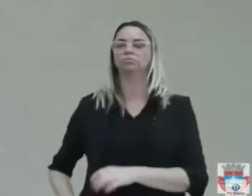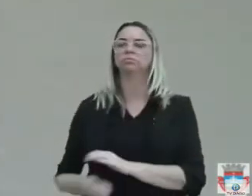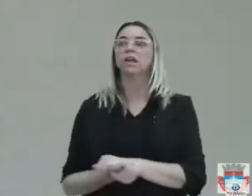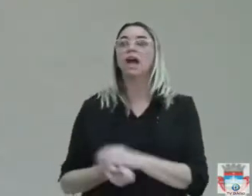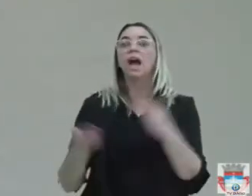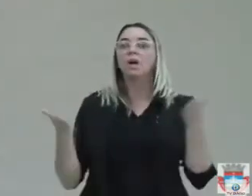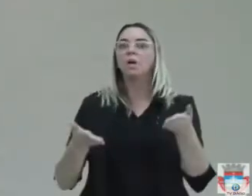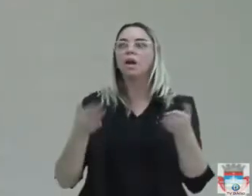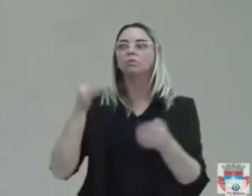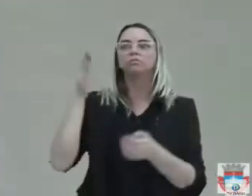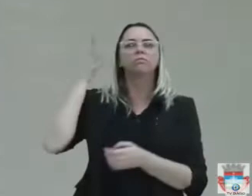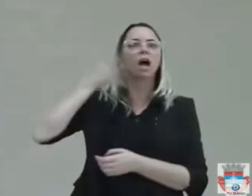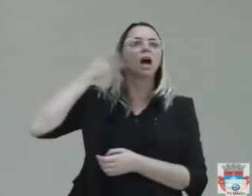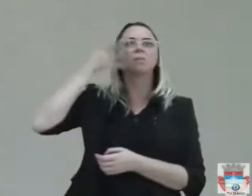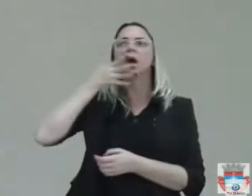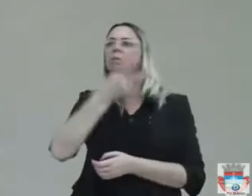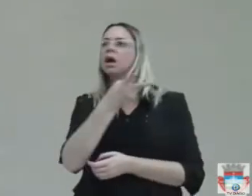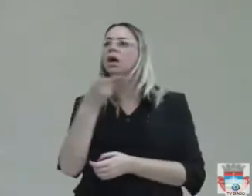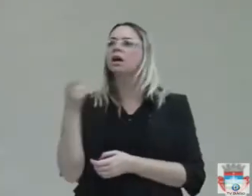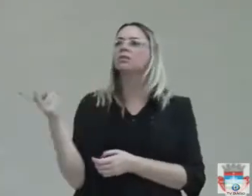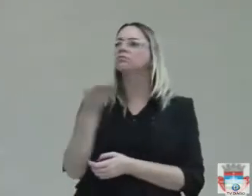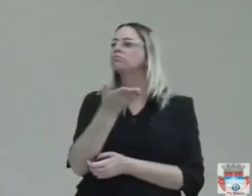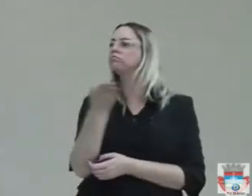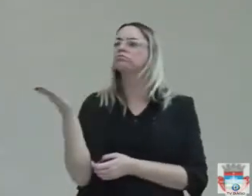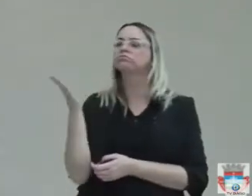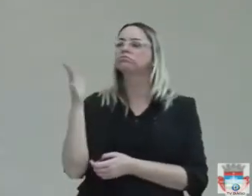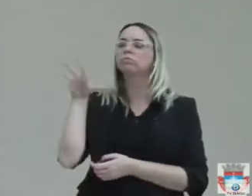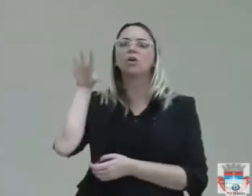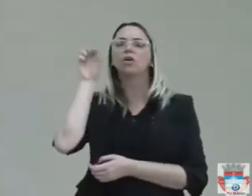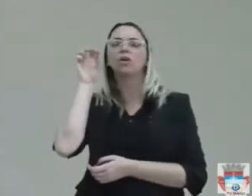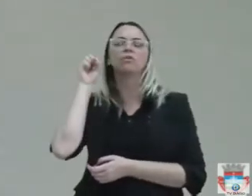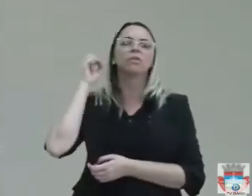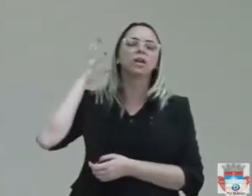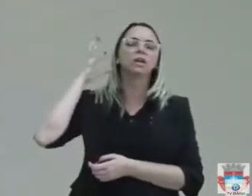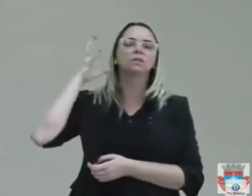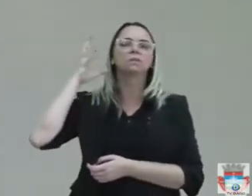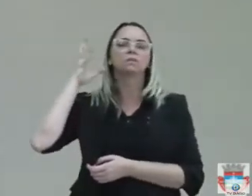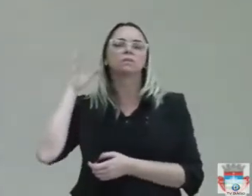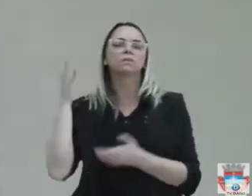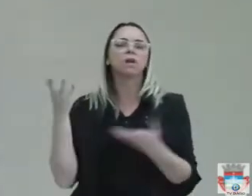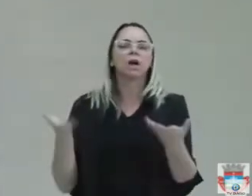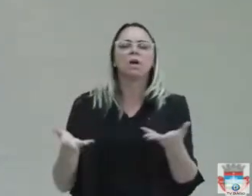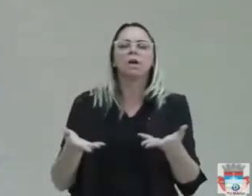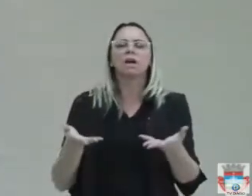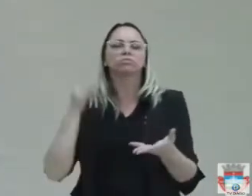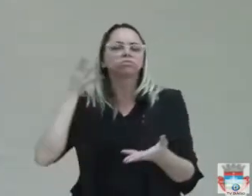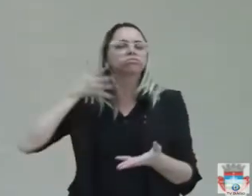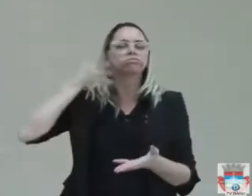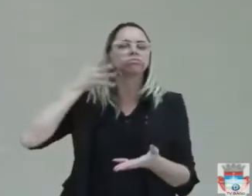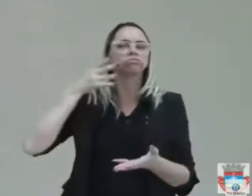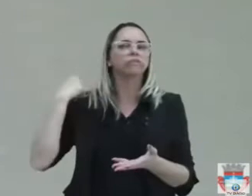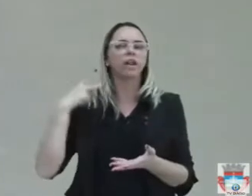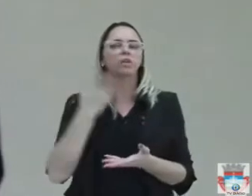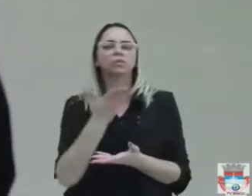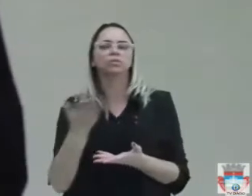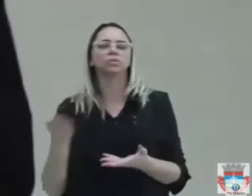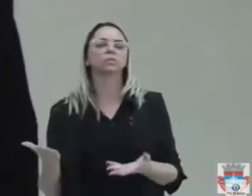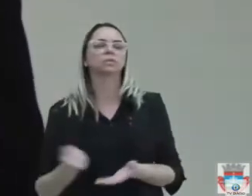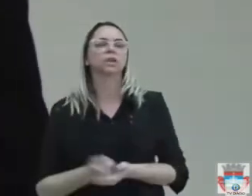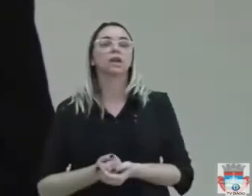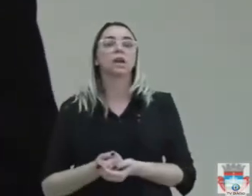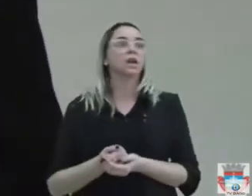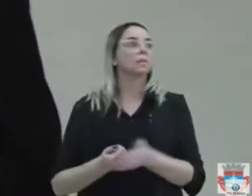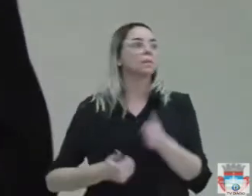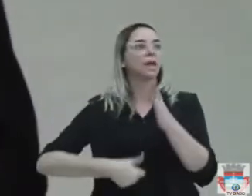dos vereadores nessa tribuna, eu gostaria de mandar um recado primeiro à secretária de